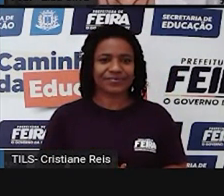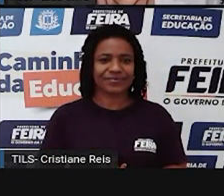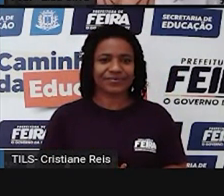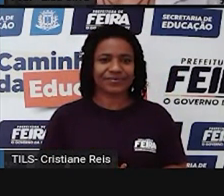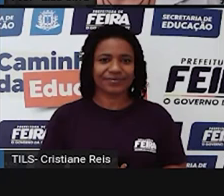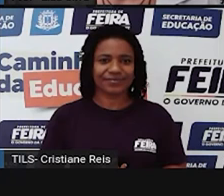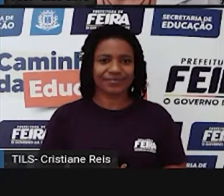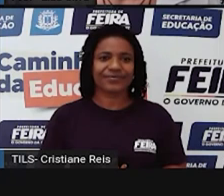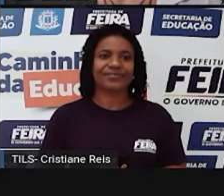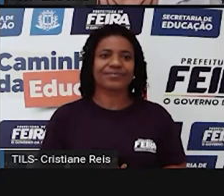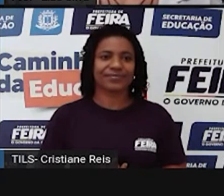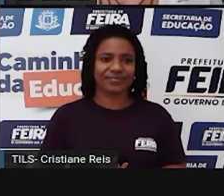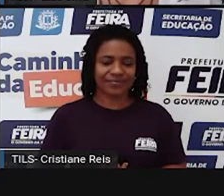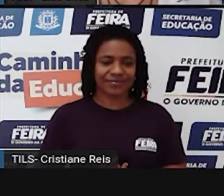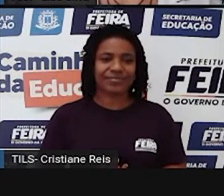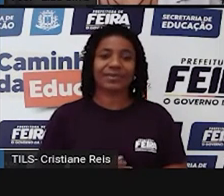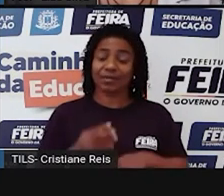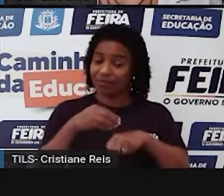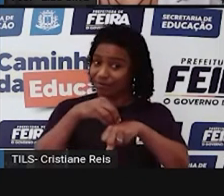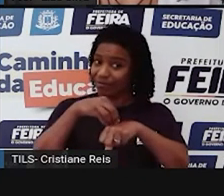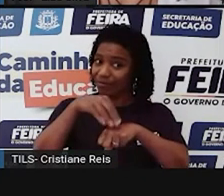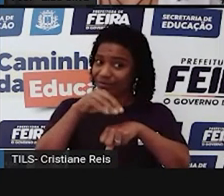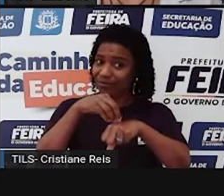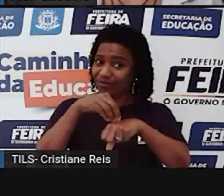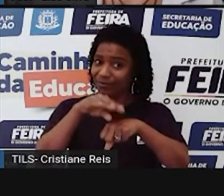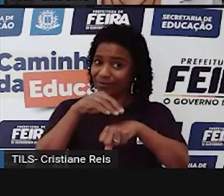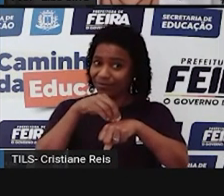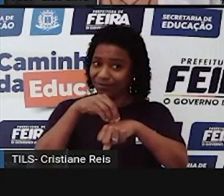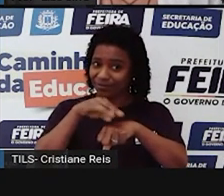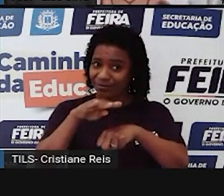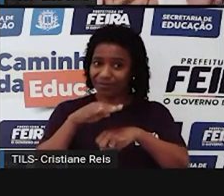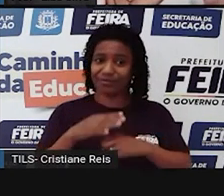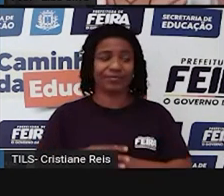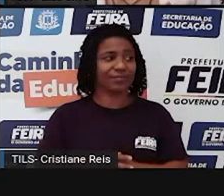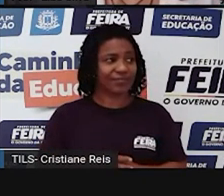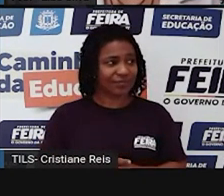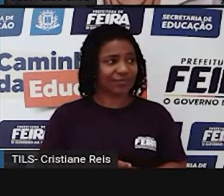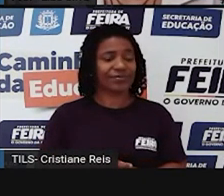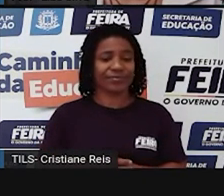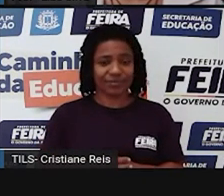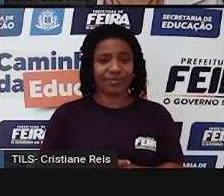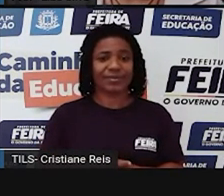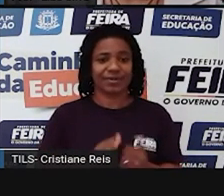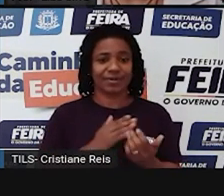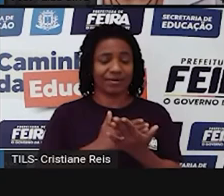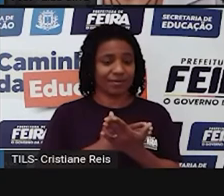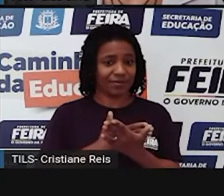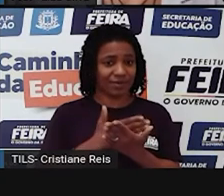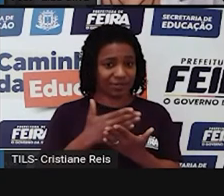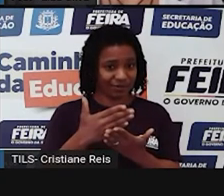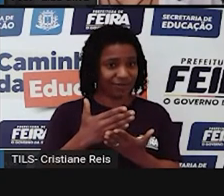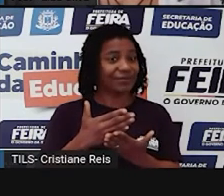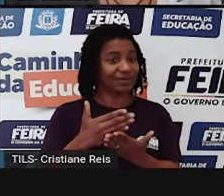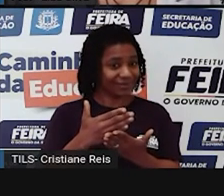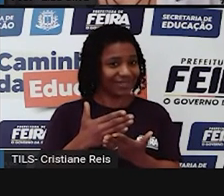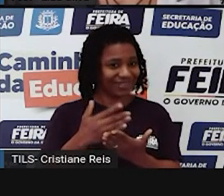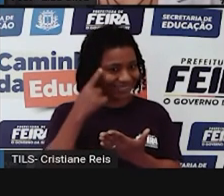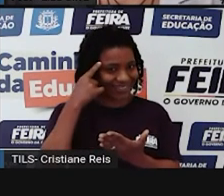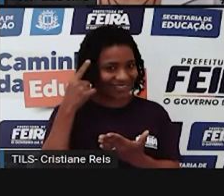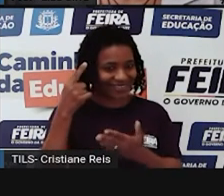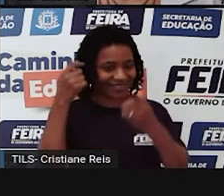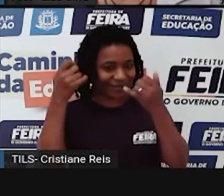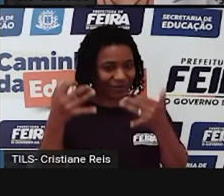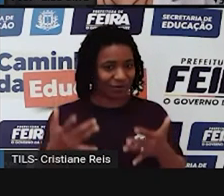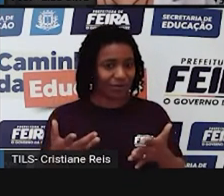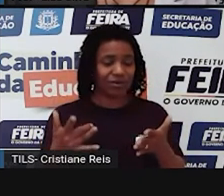Segue também mais uma dica que na verdade nós já vimos no início dessa aula além do dicionário